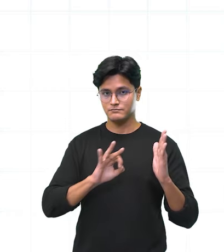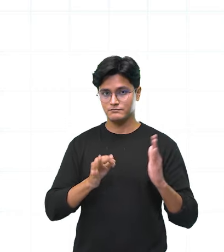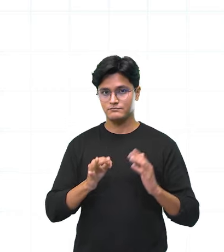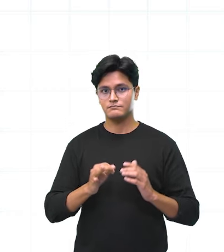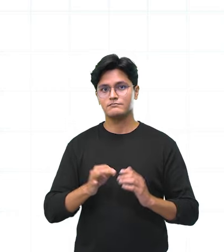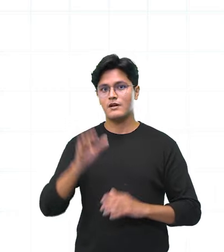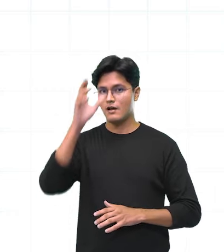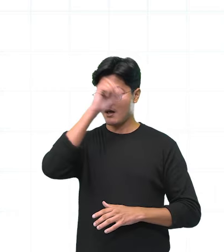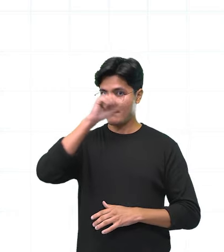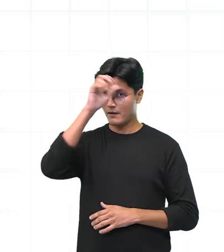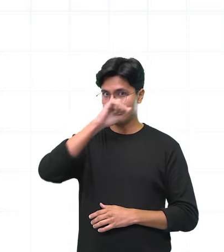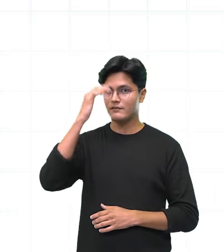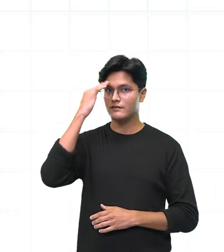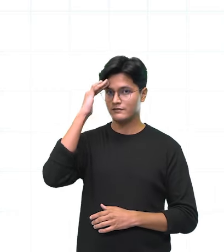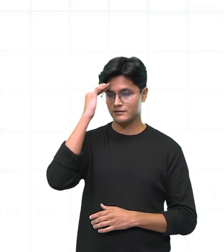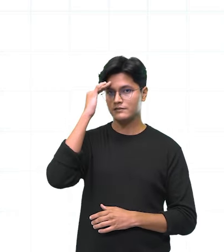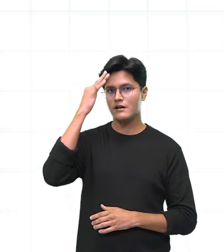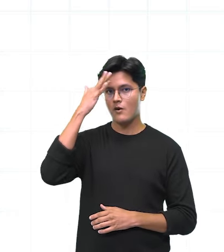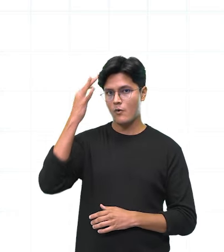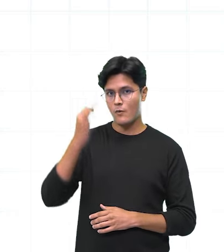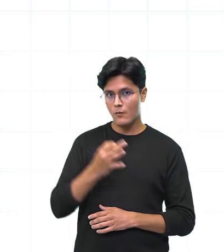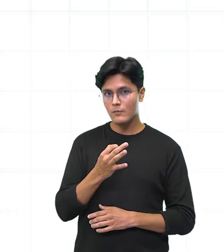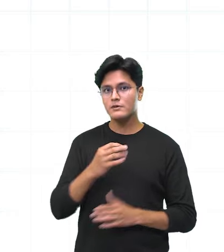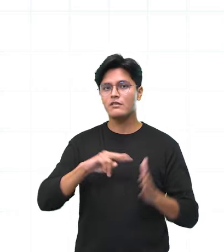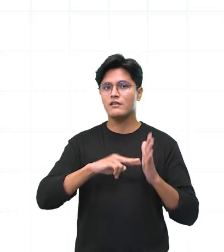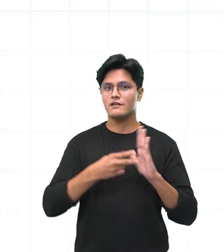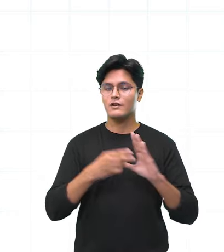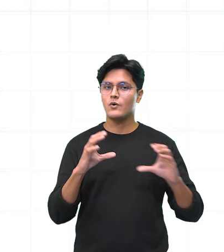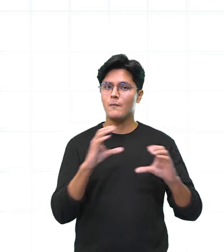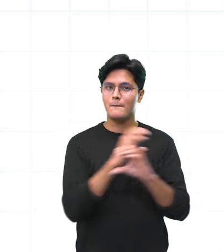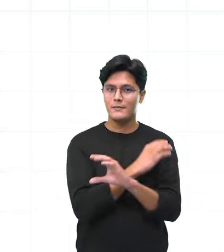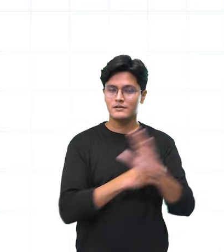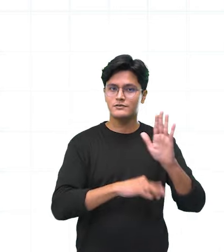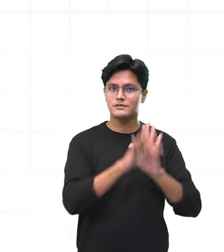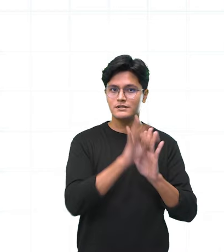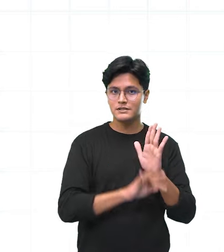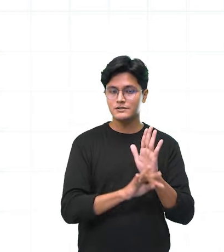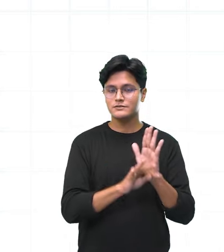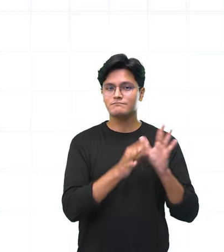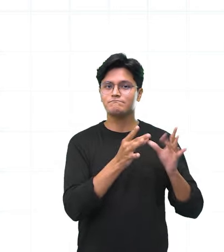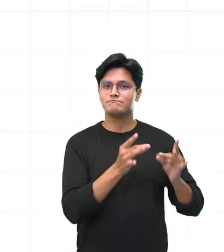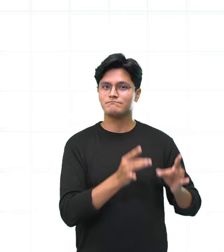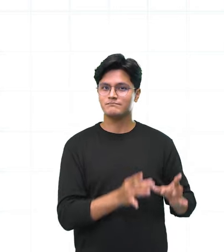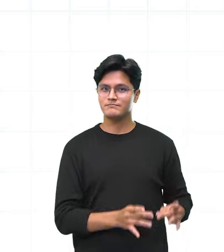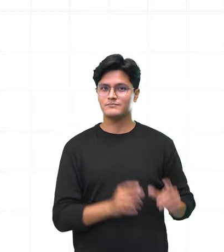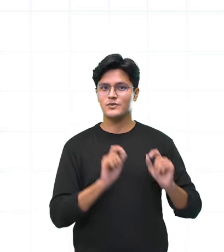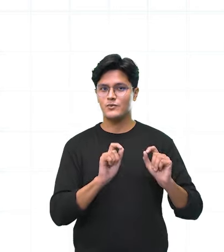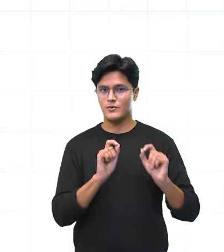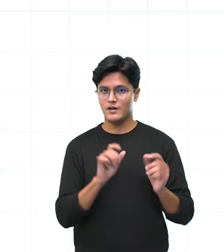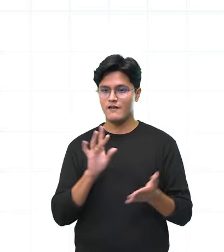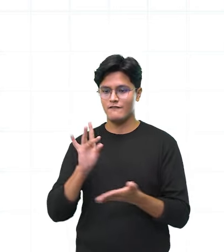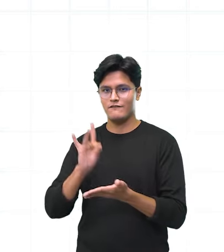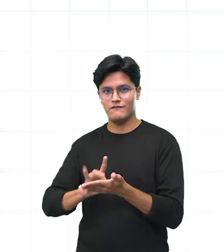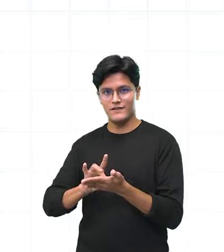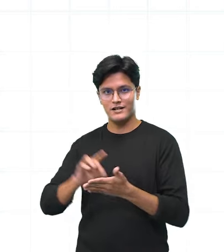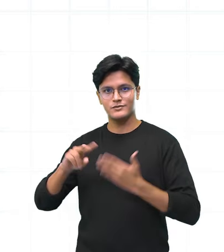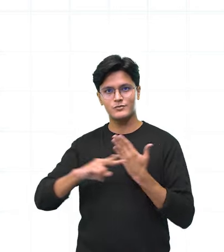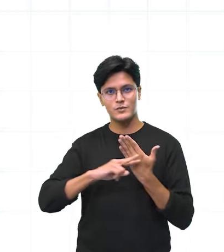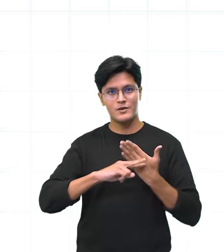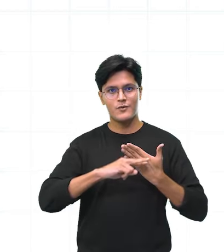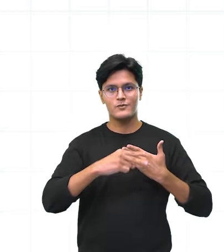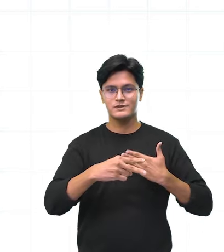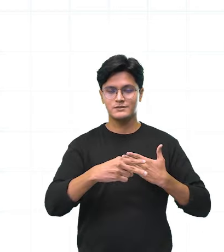Aprender os sentidos globais do texto. Detalhamento, fato e decorrências